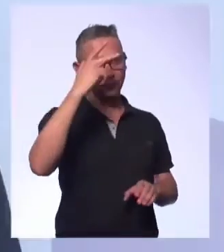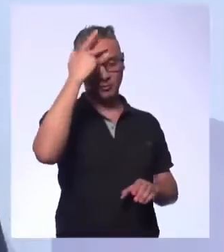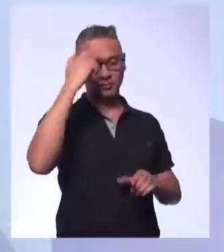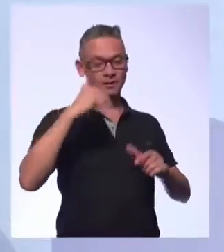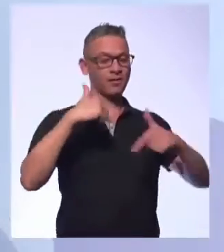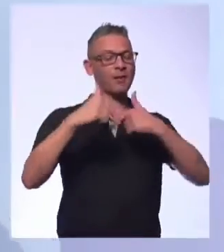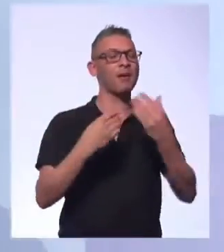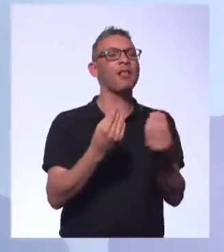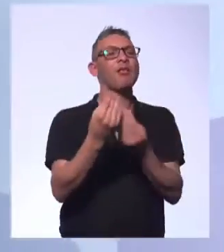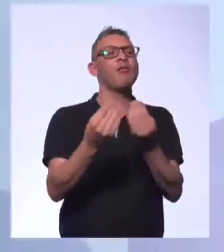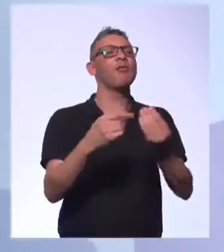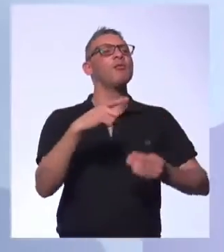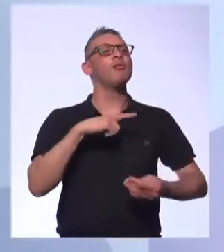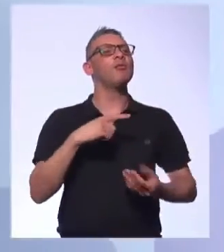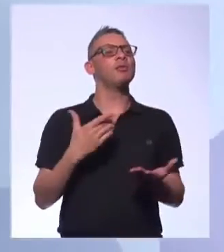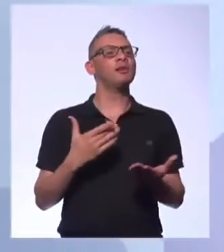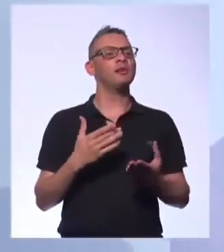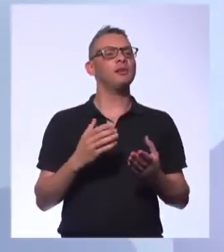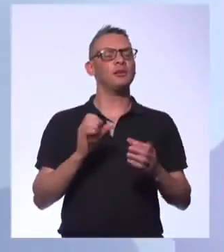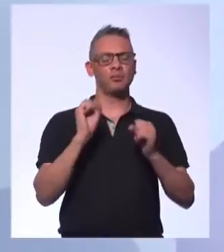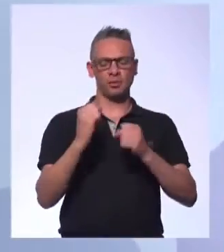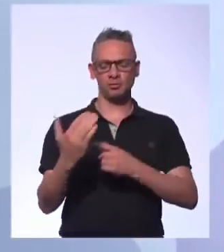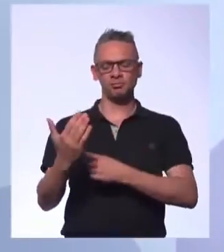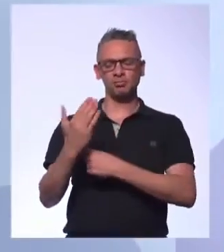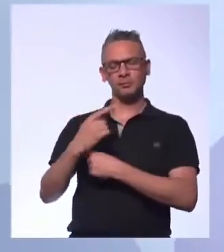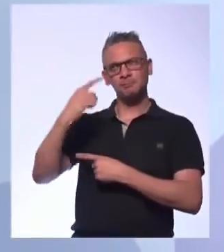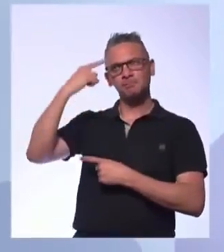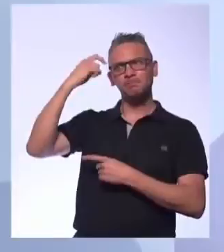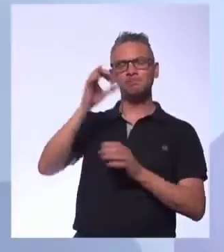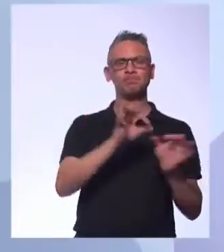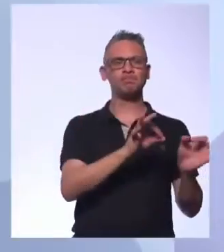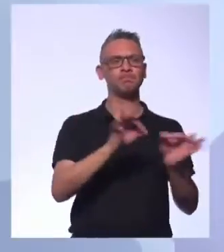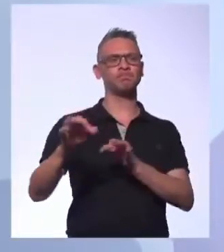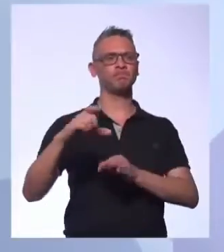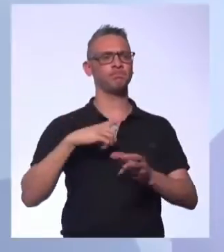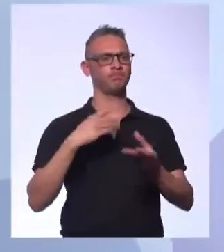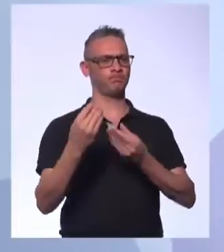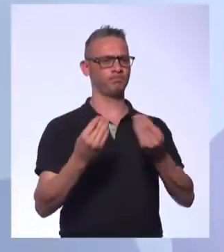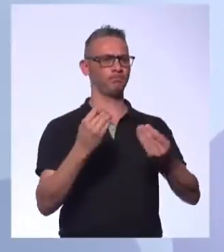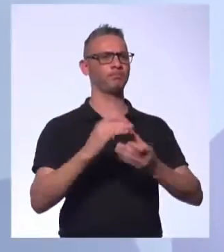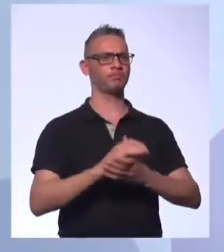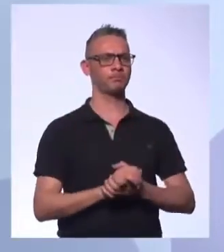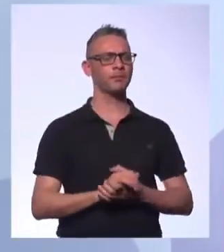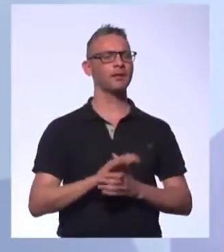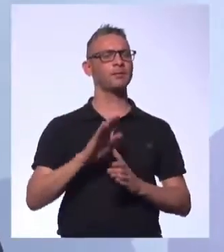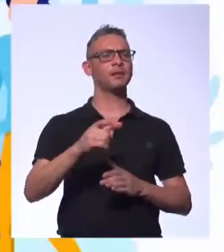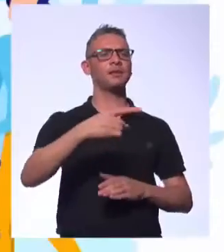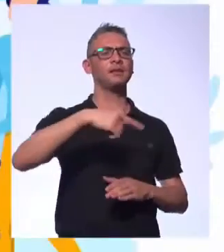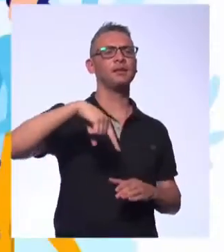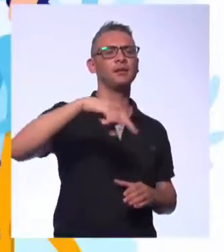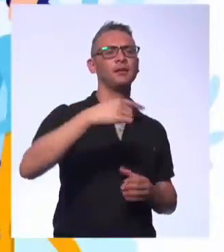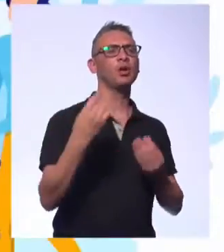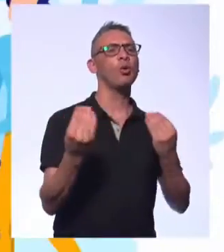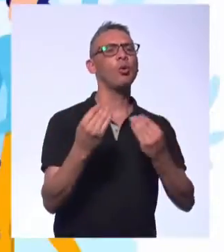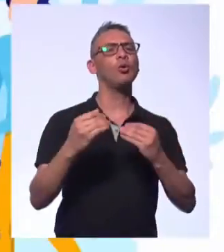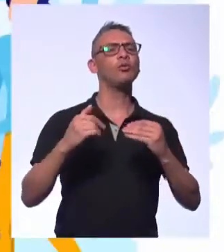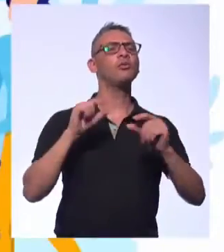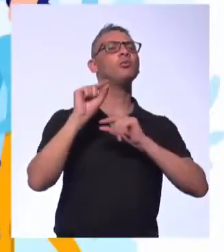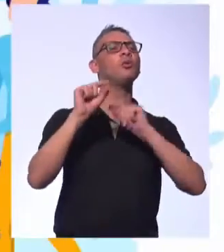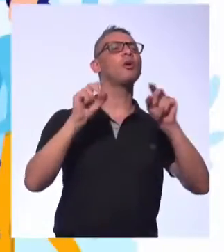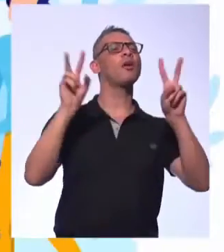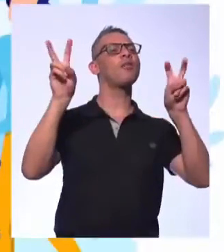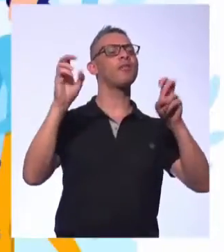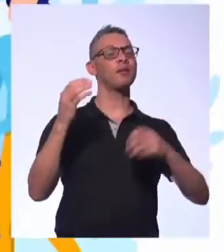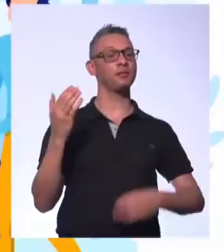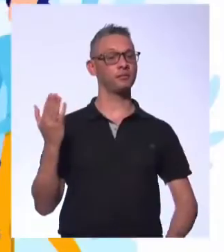trabalho e como ele pode influenciar o nosso cotidiano. Beleza, mas do que a gente vai falar hoje, afinal? Nós vamos